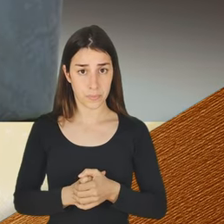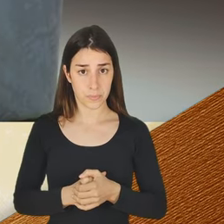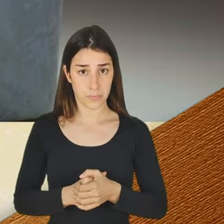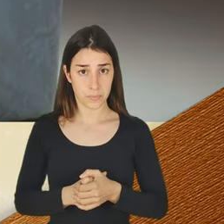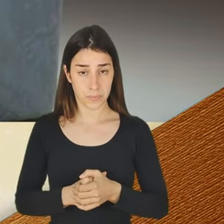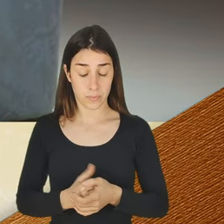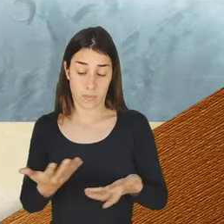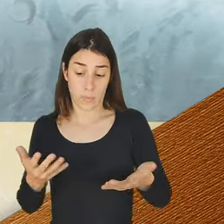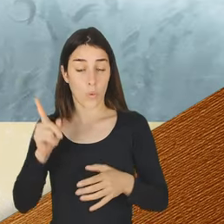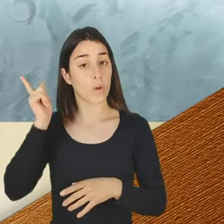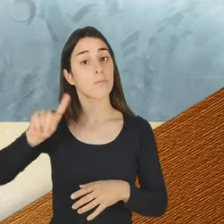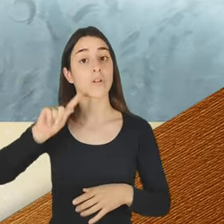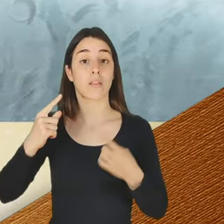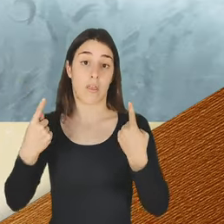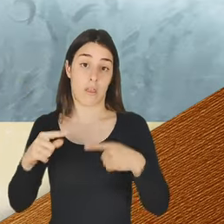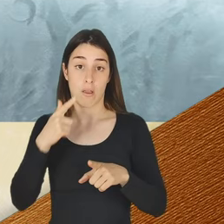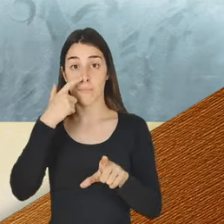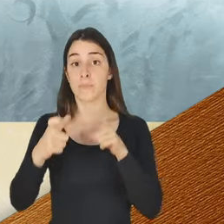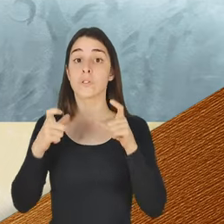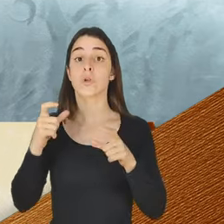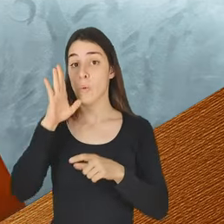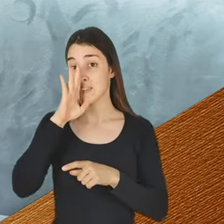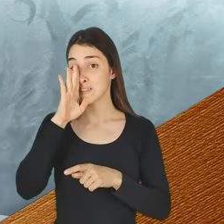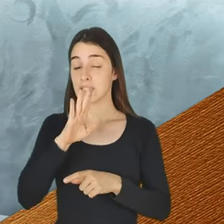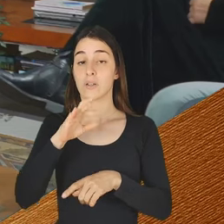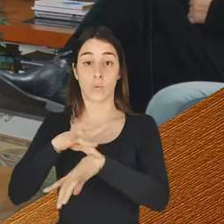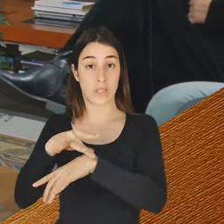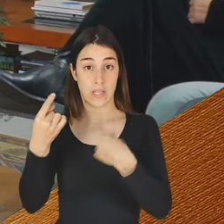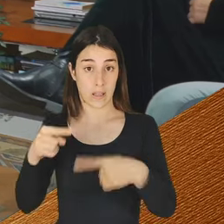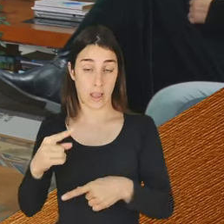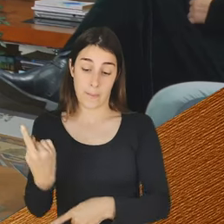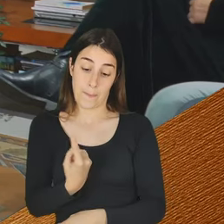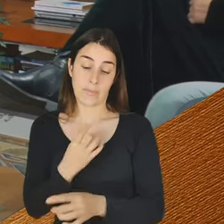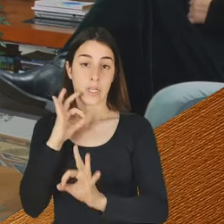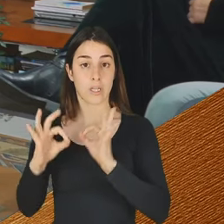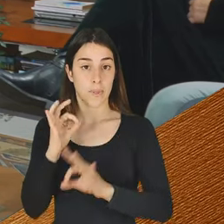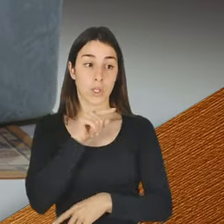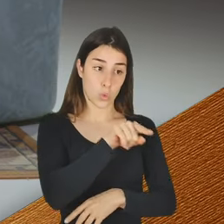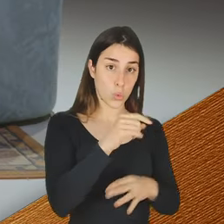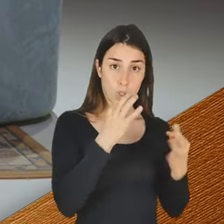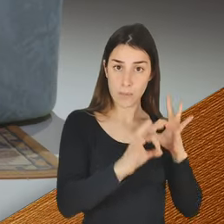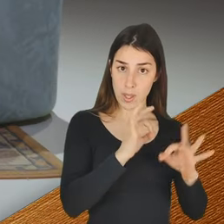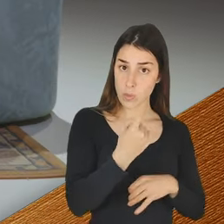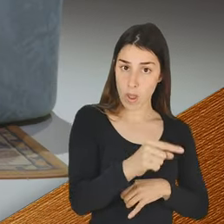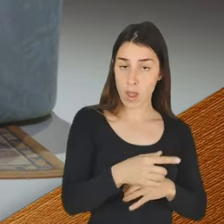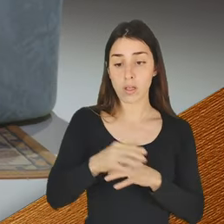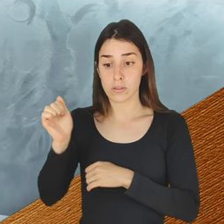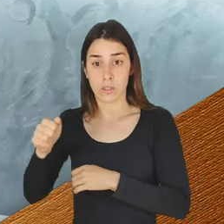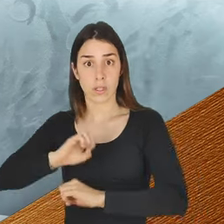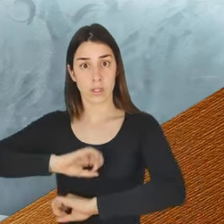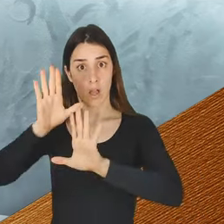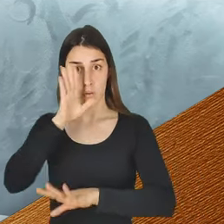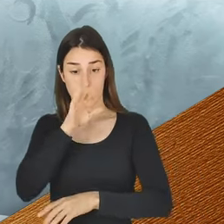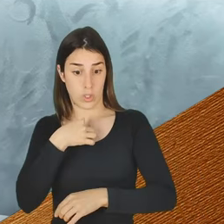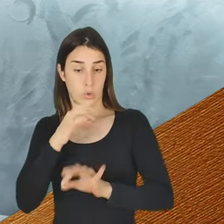Desde que a pessoa portadora da doença esteja em tratamento. E está em tratamento? Claro. Senão, não